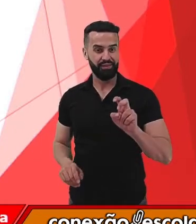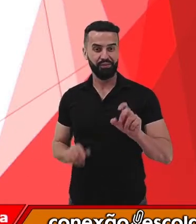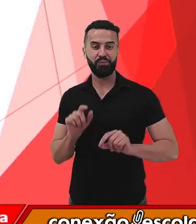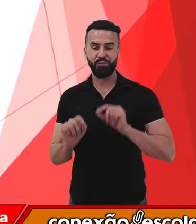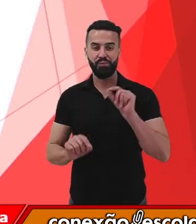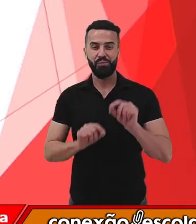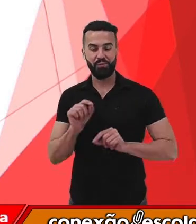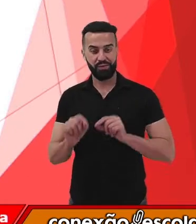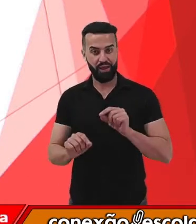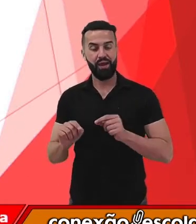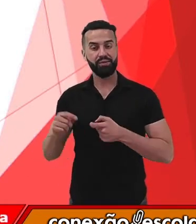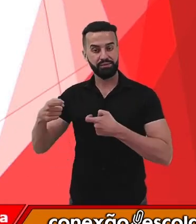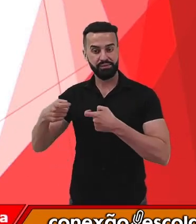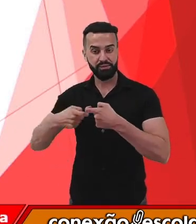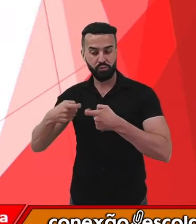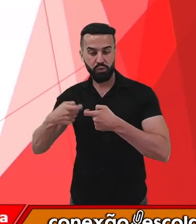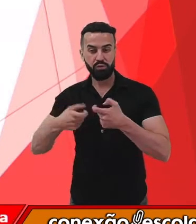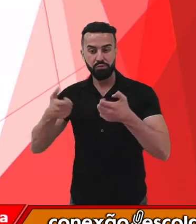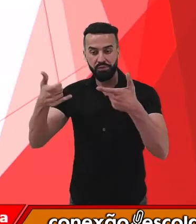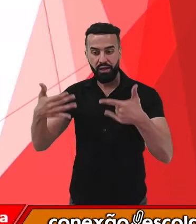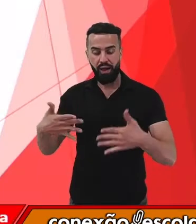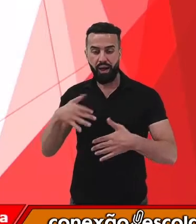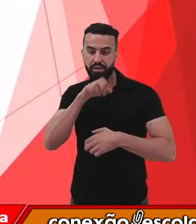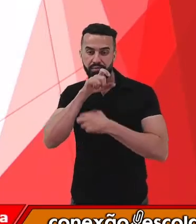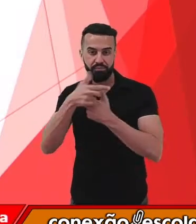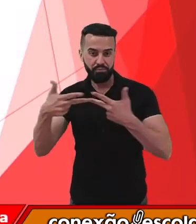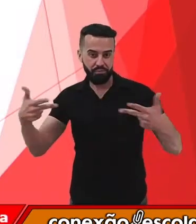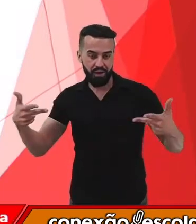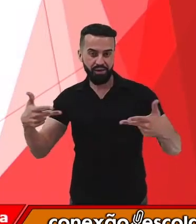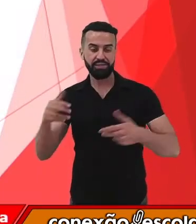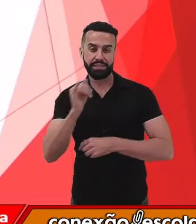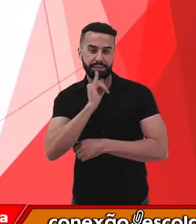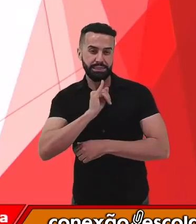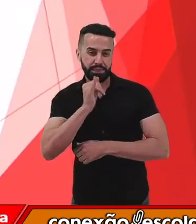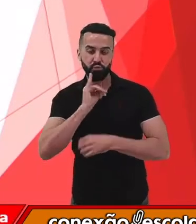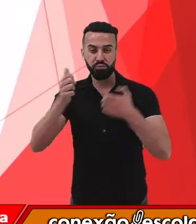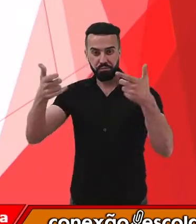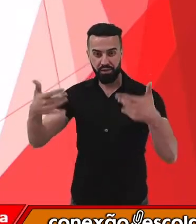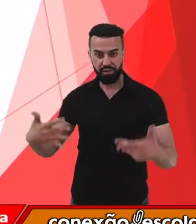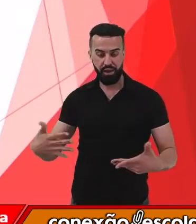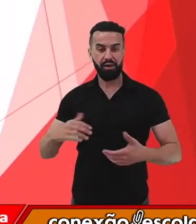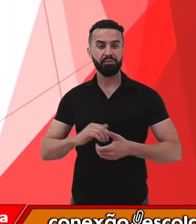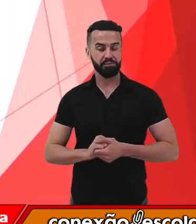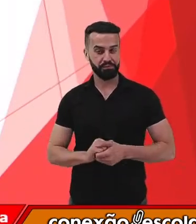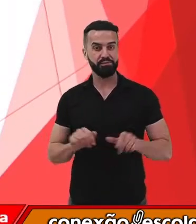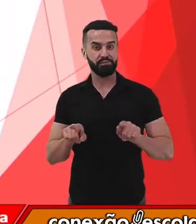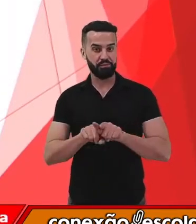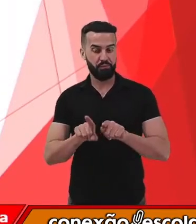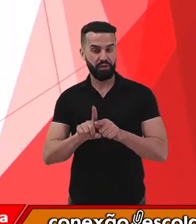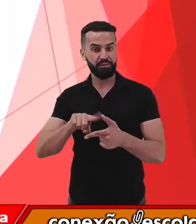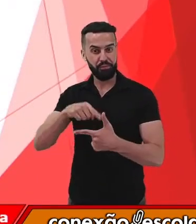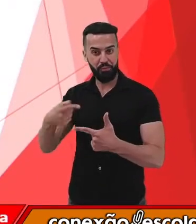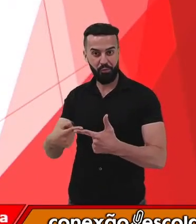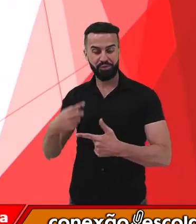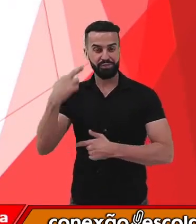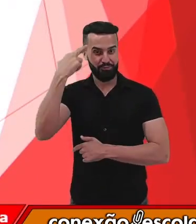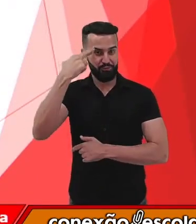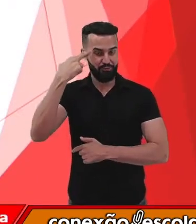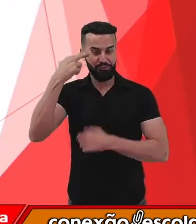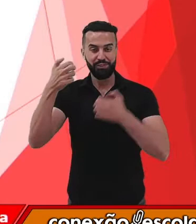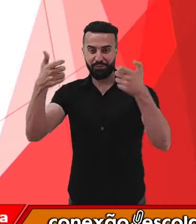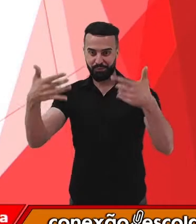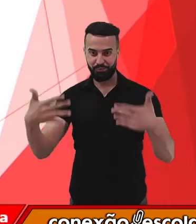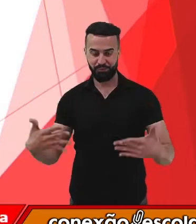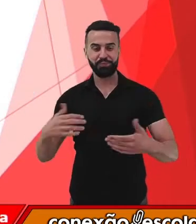sexuada com seus exemplos, finalizando então com algumas reflexões. reflexões. Quando nós